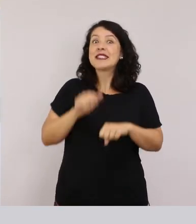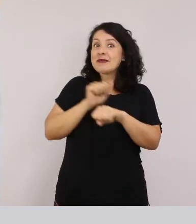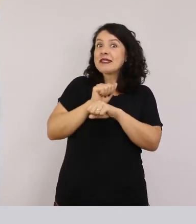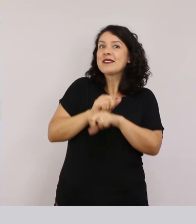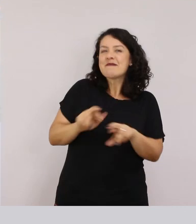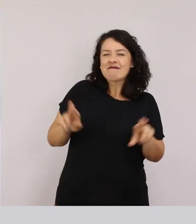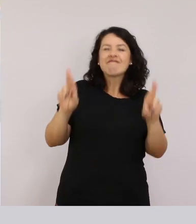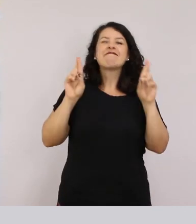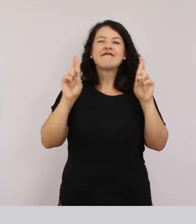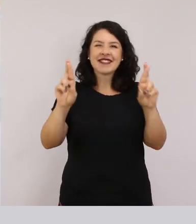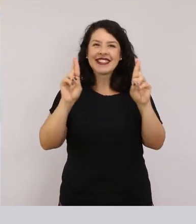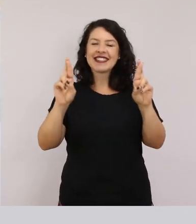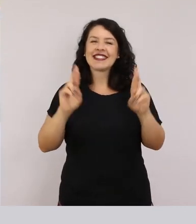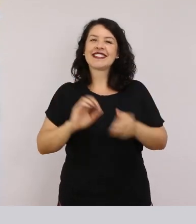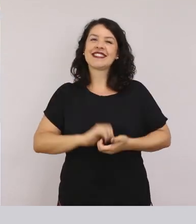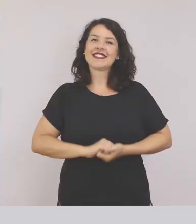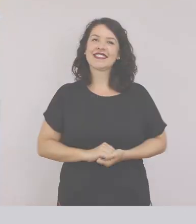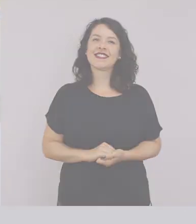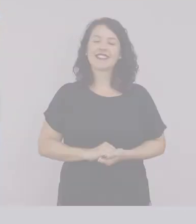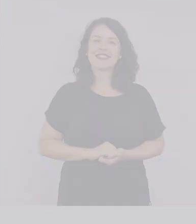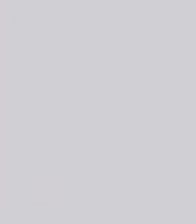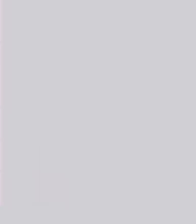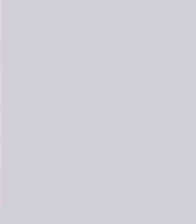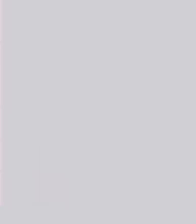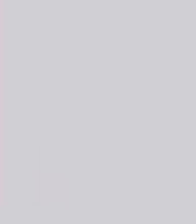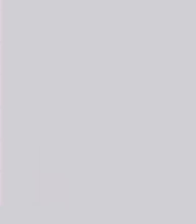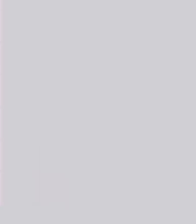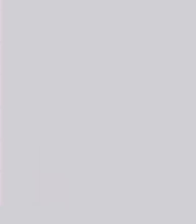sociais Nós aguardamos